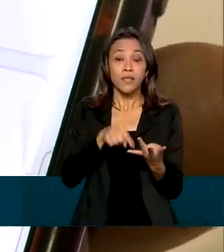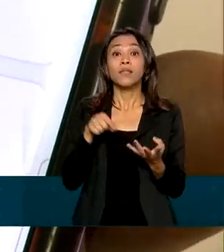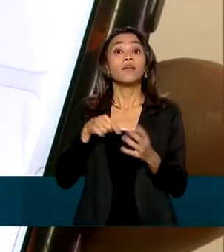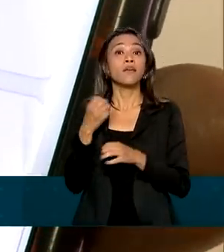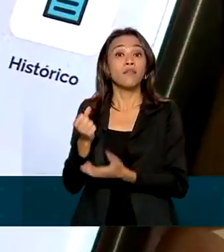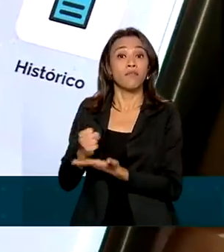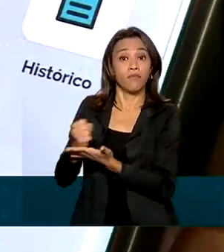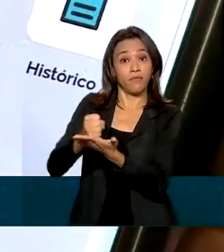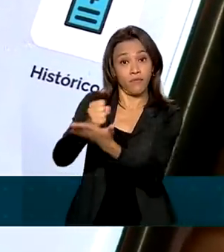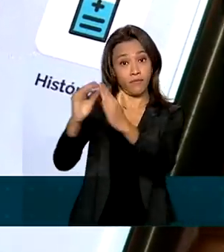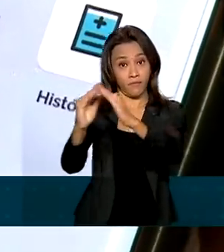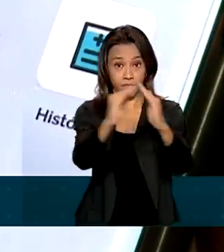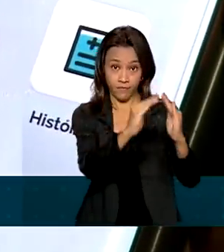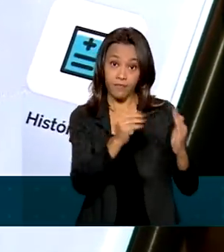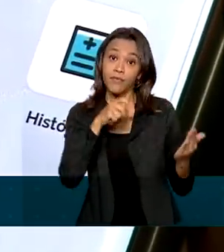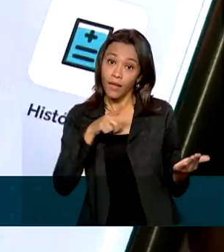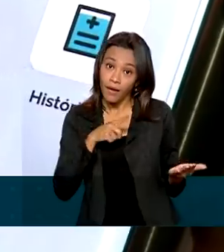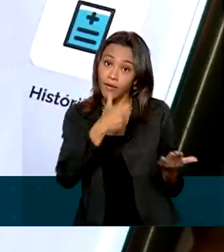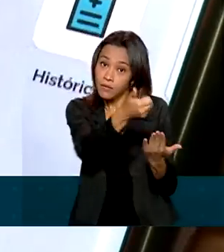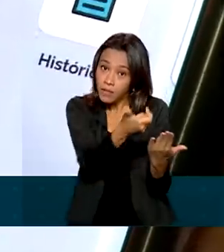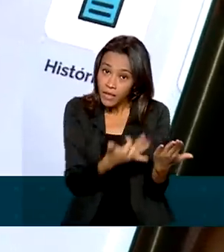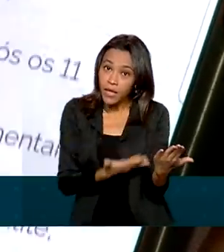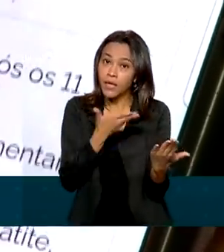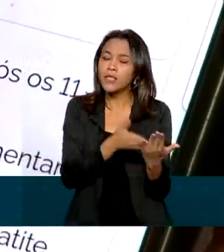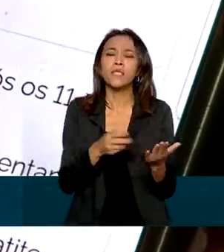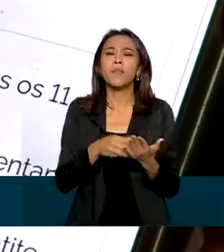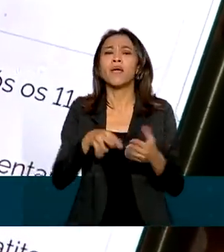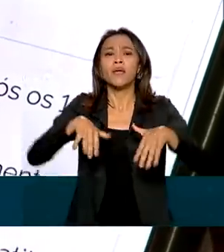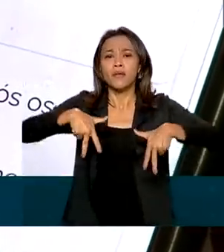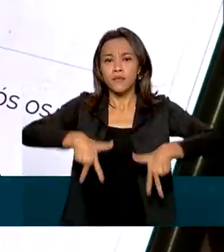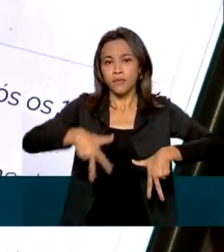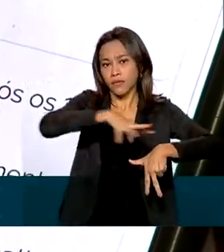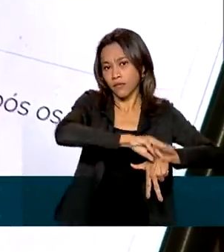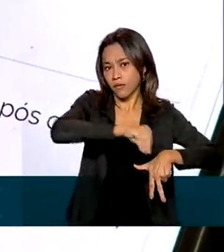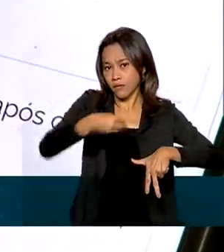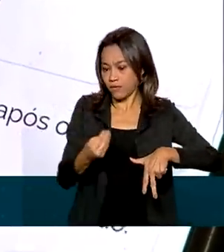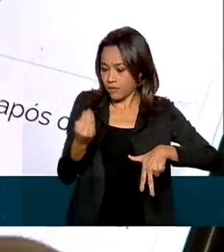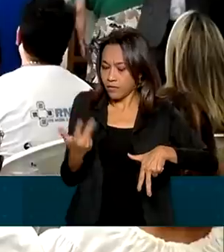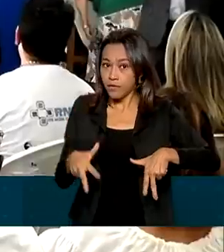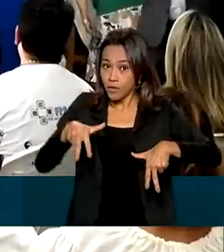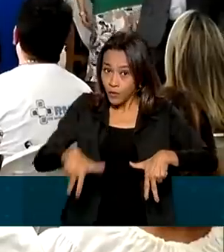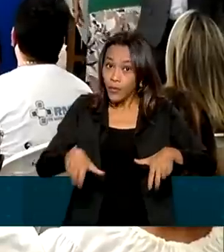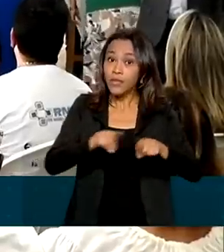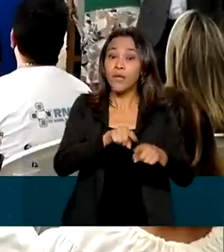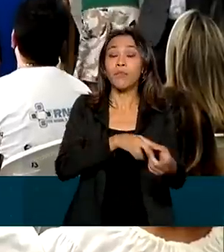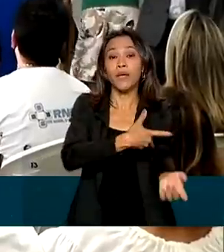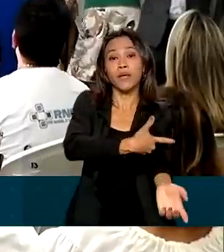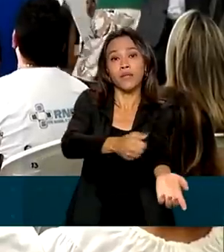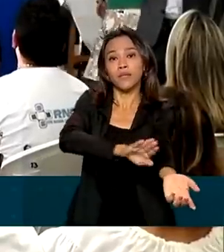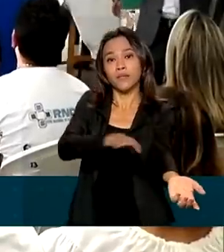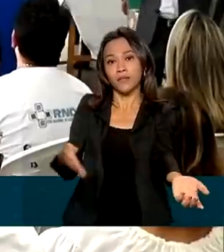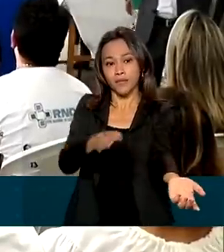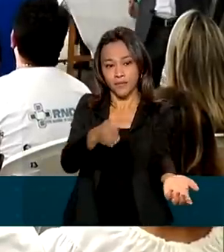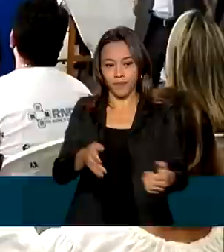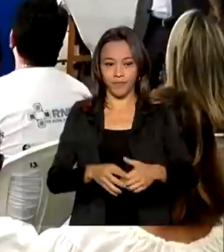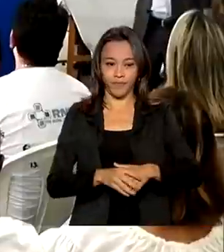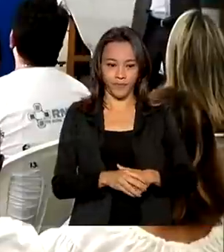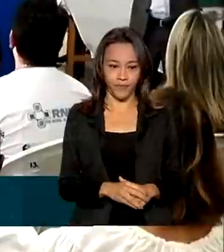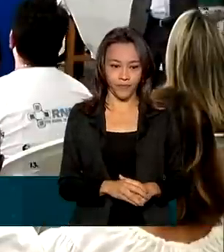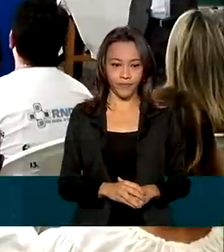populares. E ainda orienta sobre doações de órgãos e de sangue. Eu não sei se todos entenderam